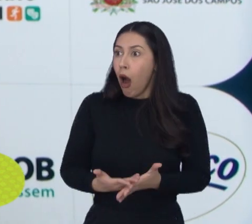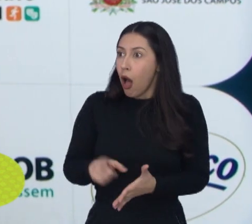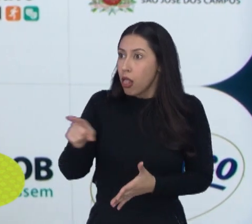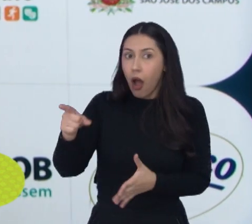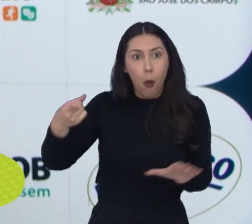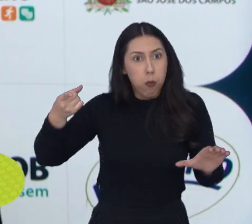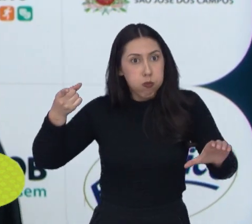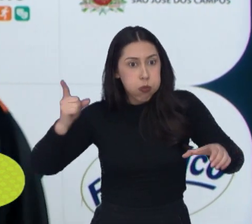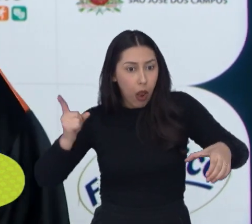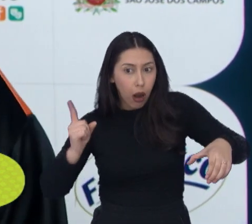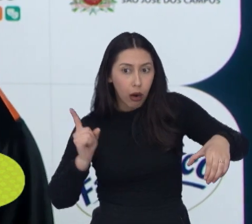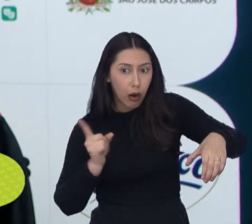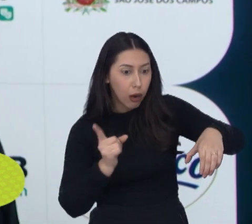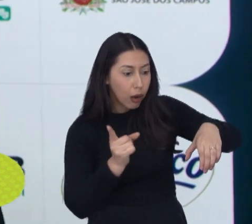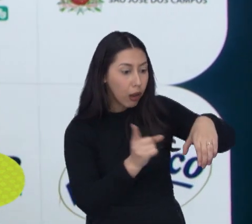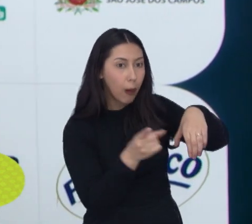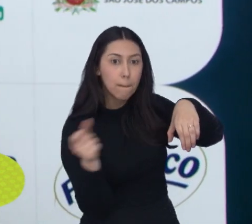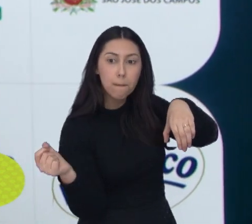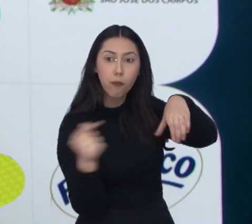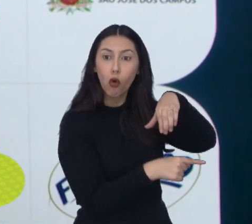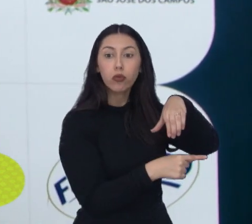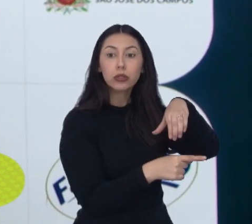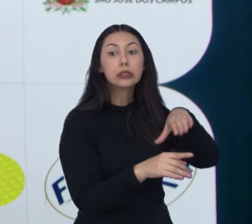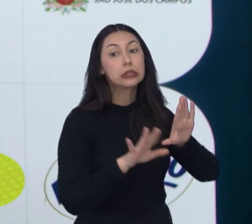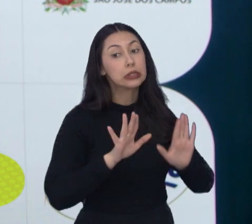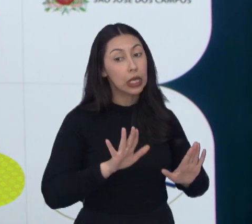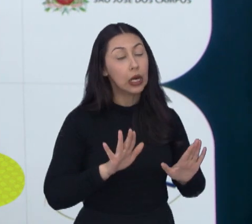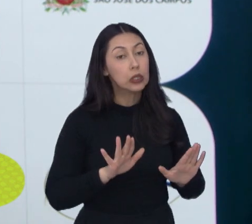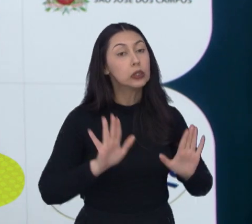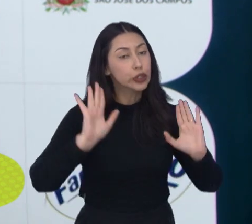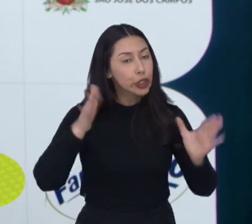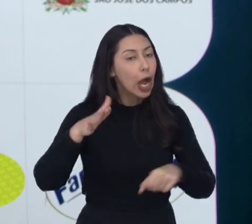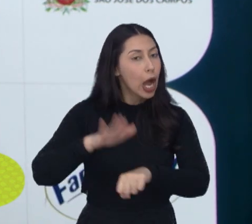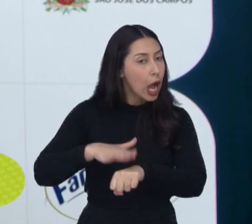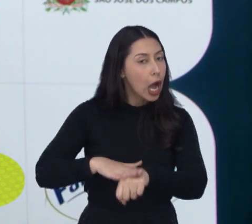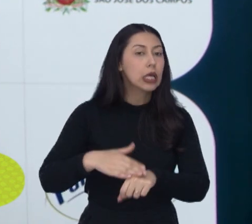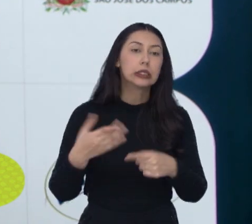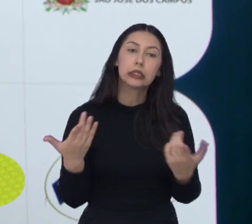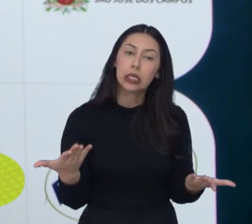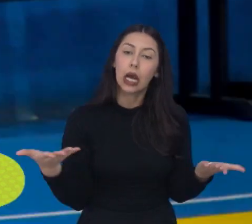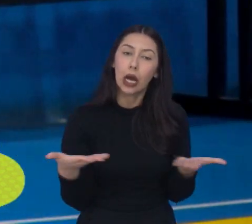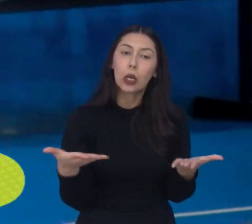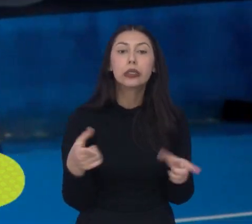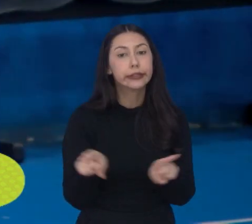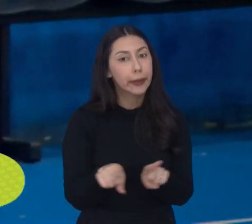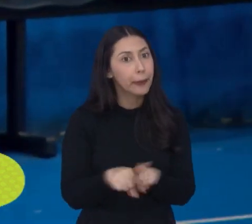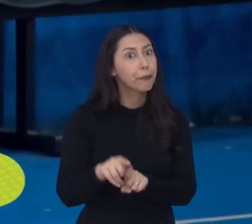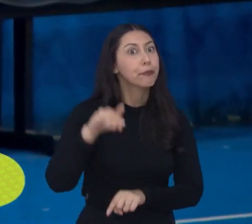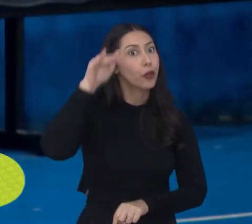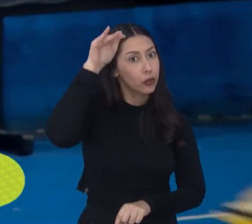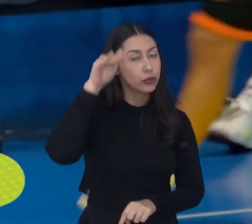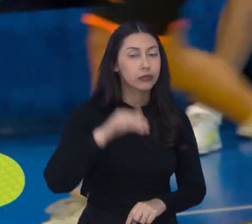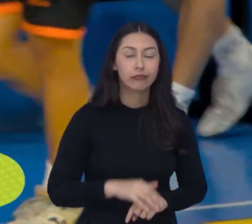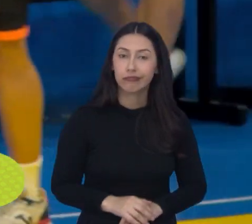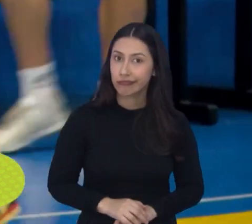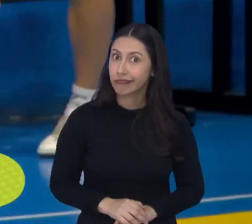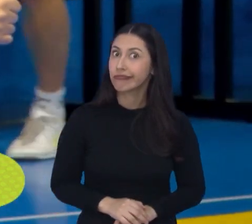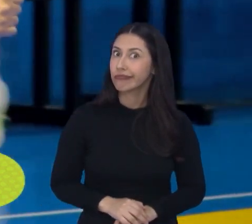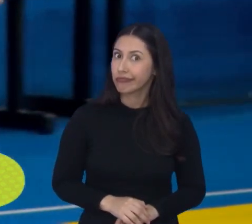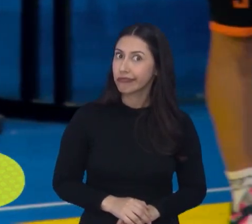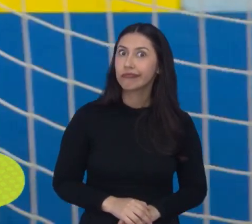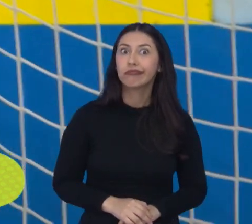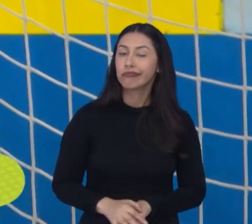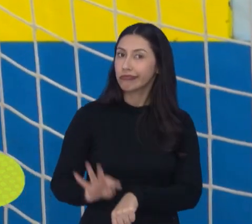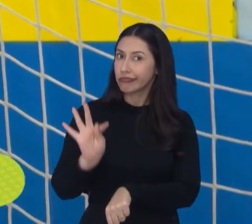com essa velocidade, com essa qualidade, então ele fez no Sub-18, fazia no Sub-20 e agora está fazendo na adulta. E olha, se depender do